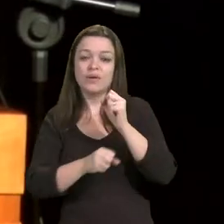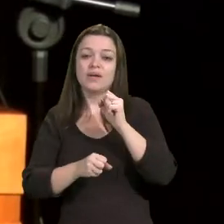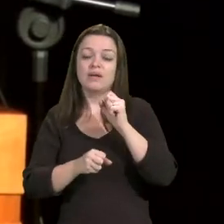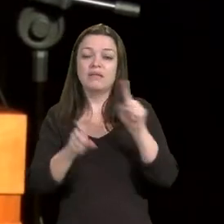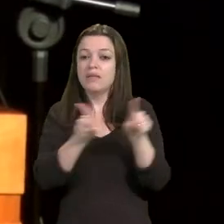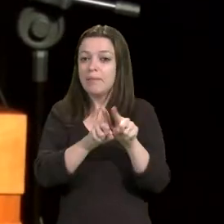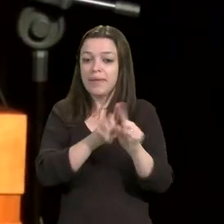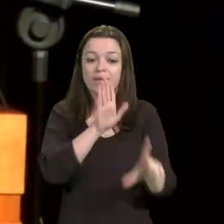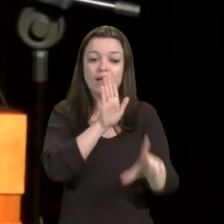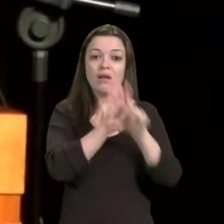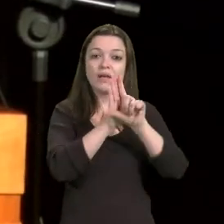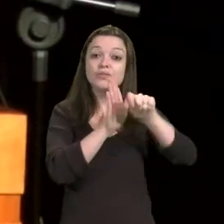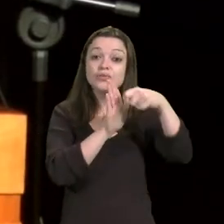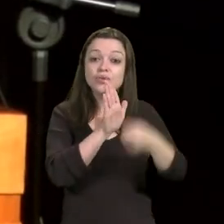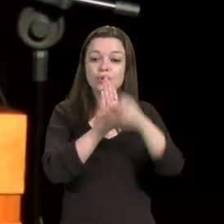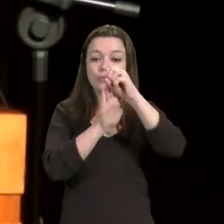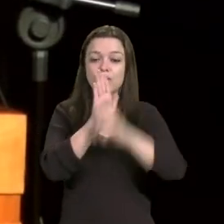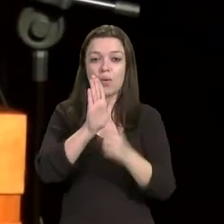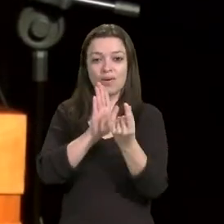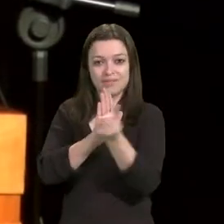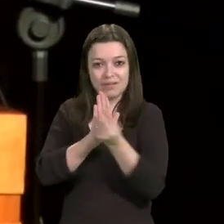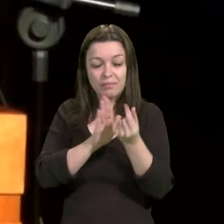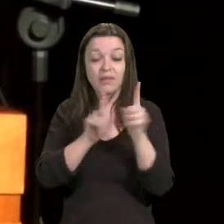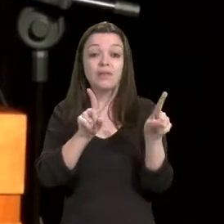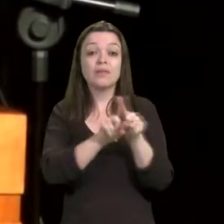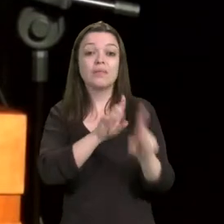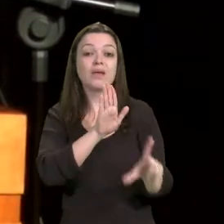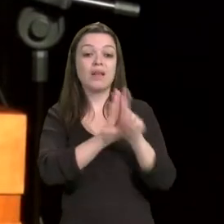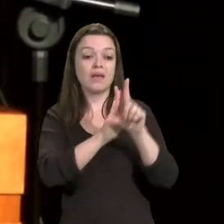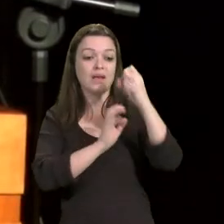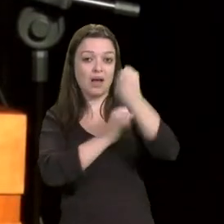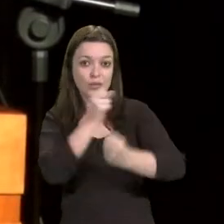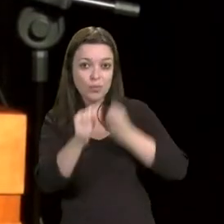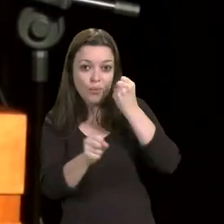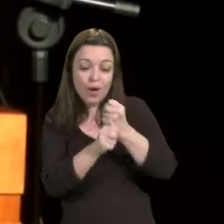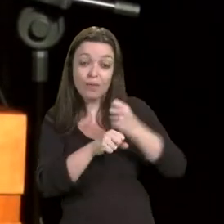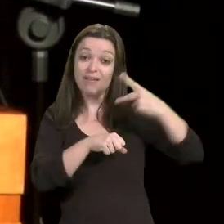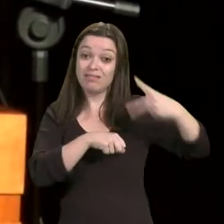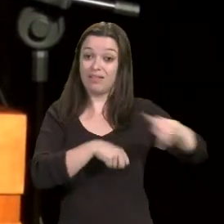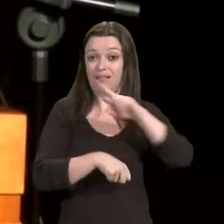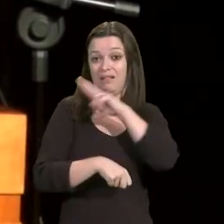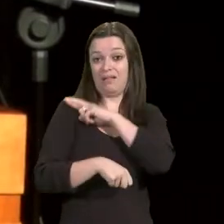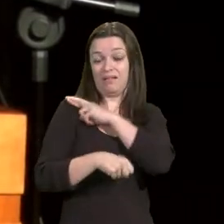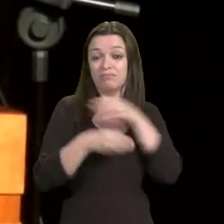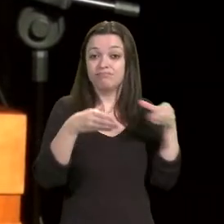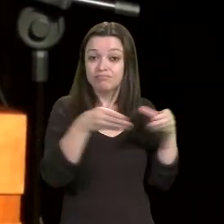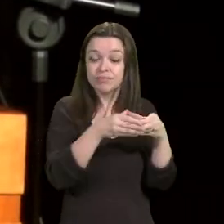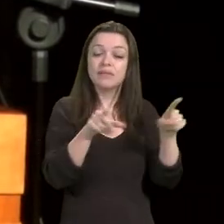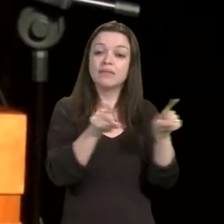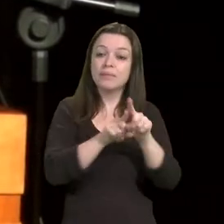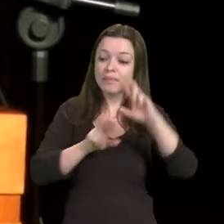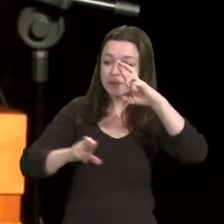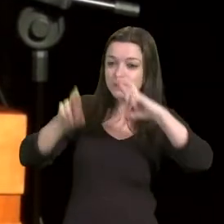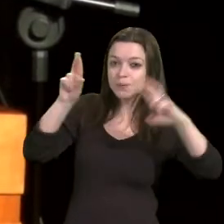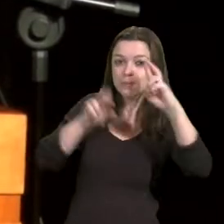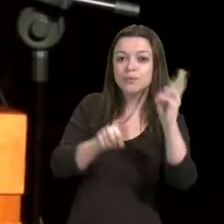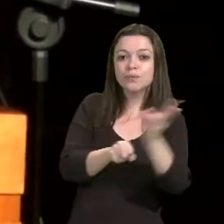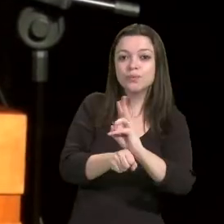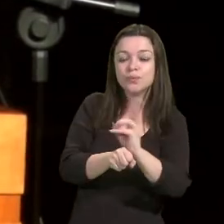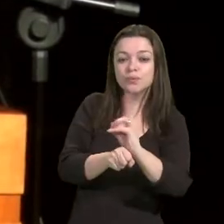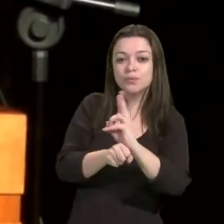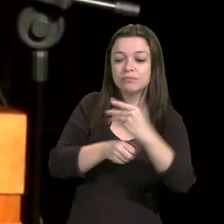orçamentárias e a lei anual, além de supervisionar e orientar a